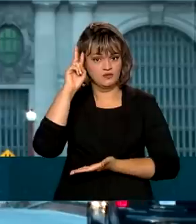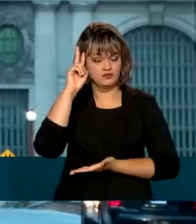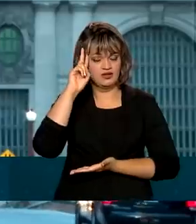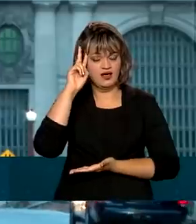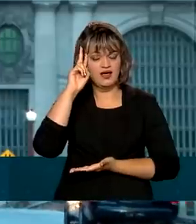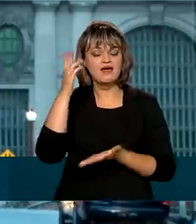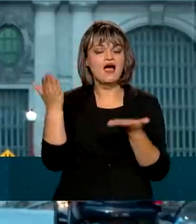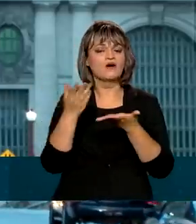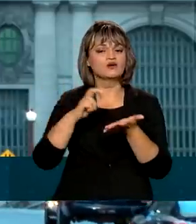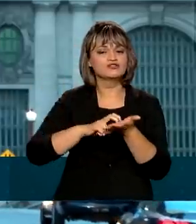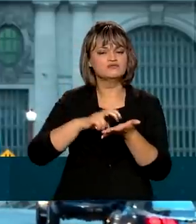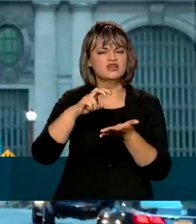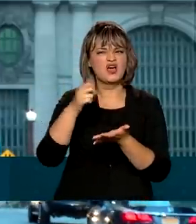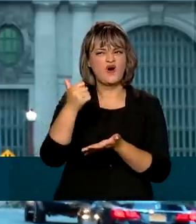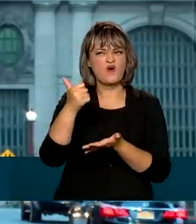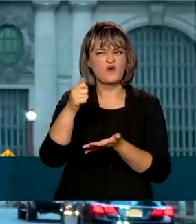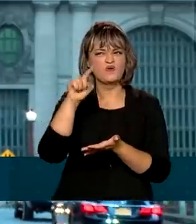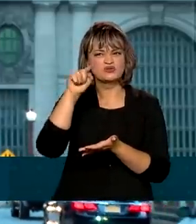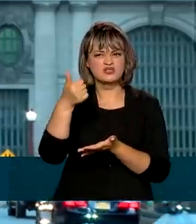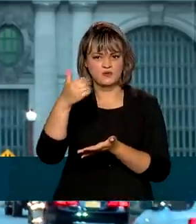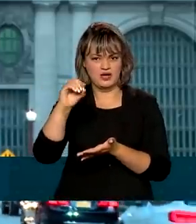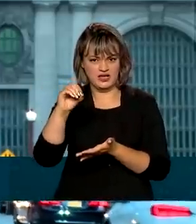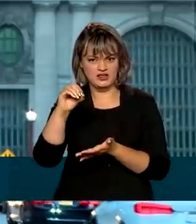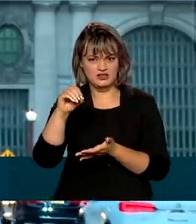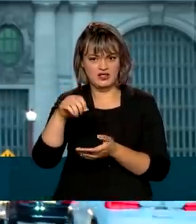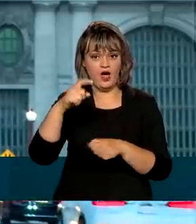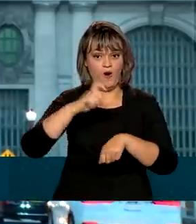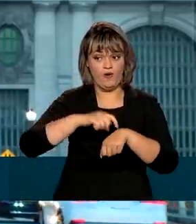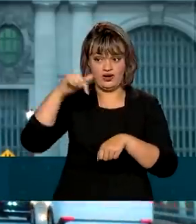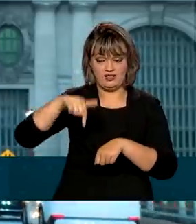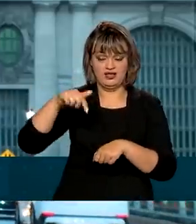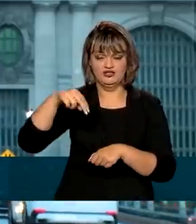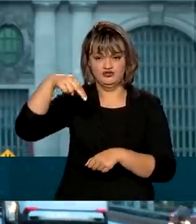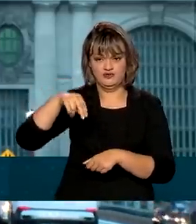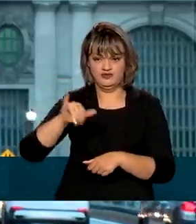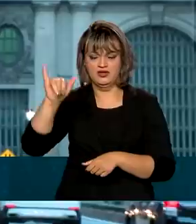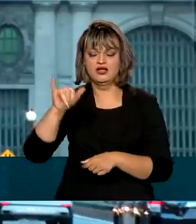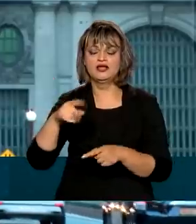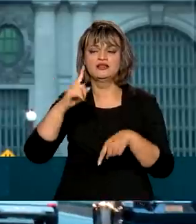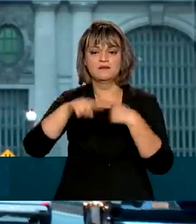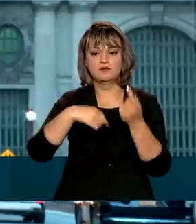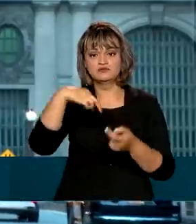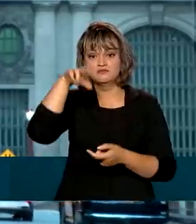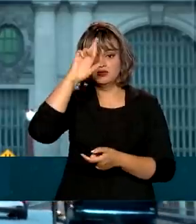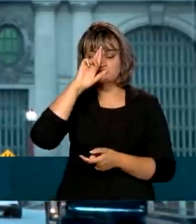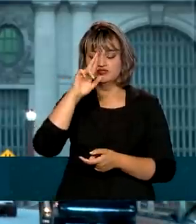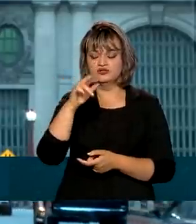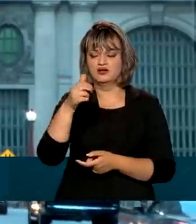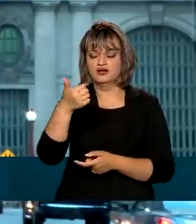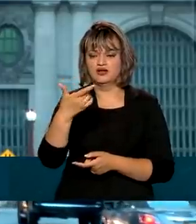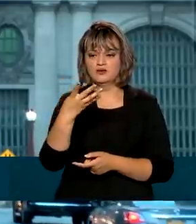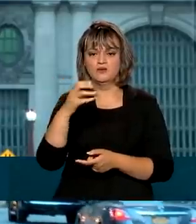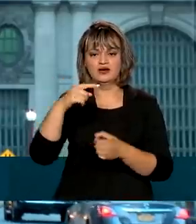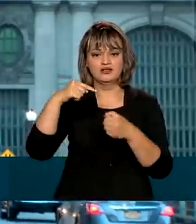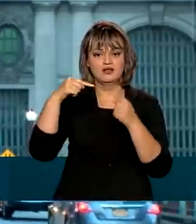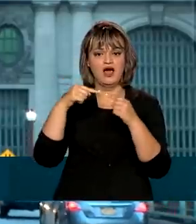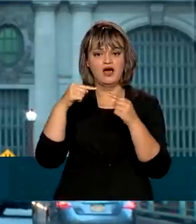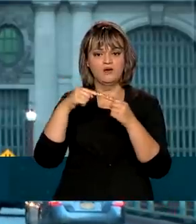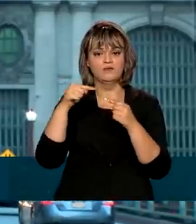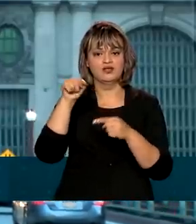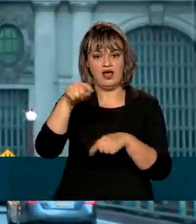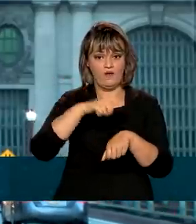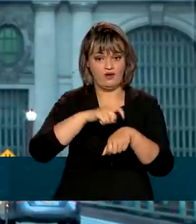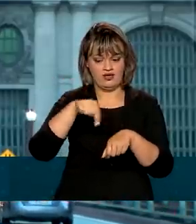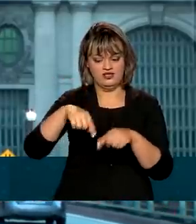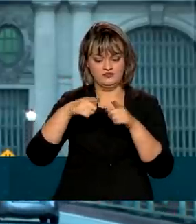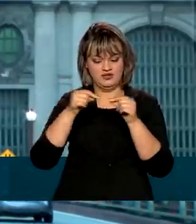E agora, pela manhã, às 11h40, horário de Nova Iorque e meio-dia e 40, horário de Brasília, o